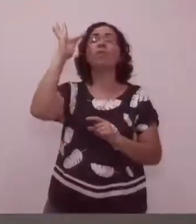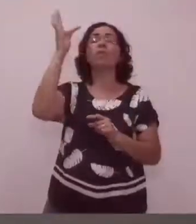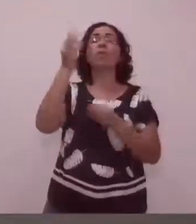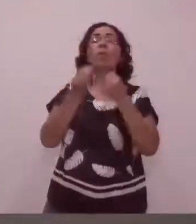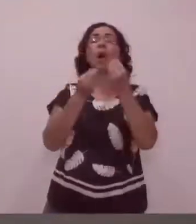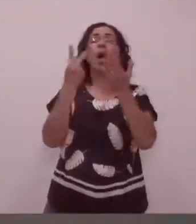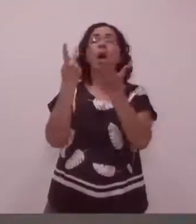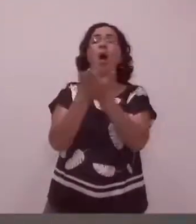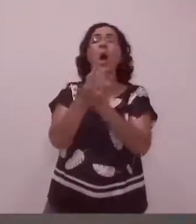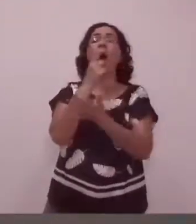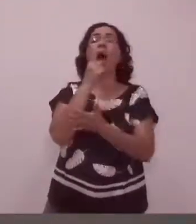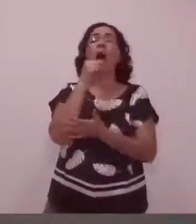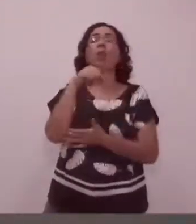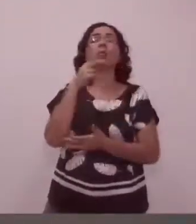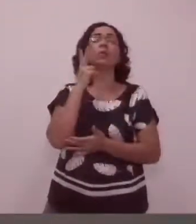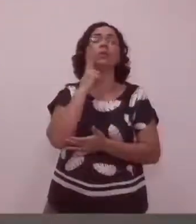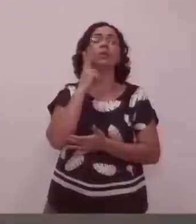em Vinhedo